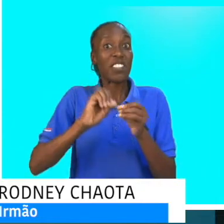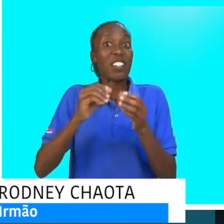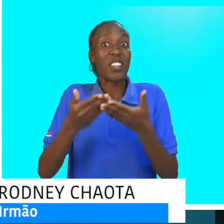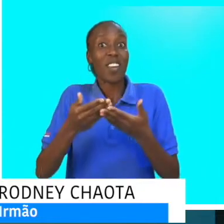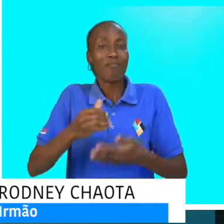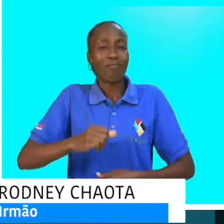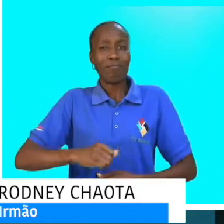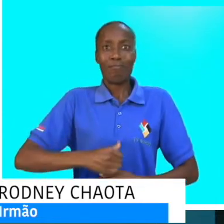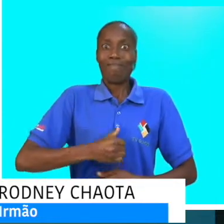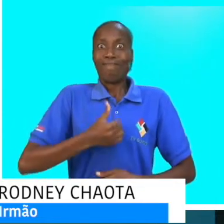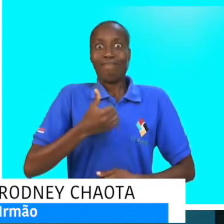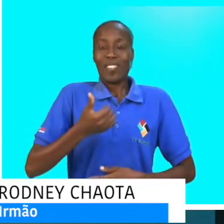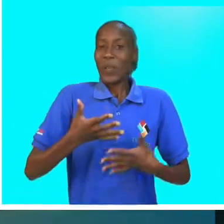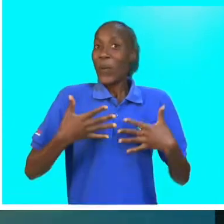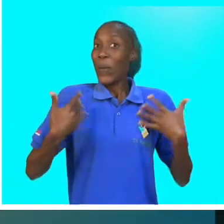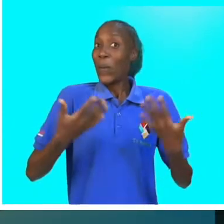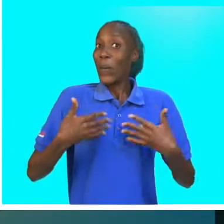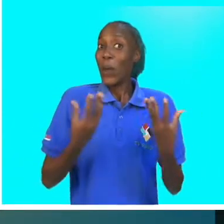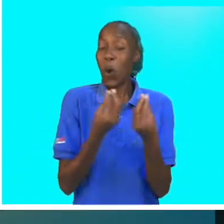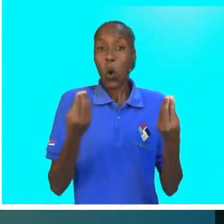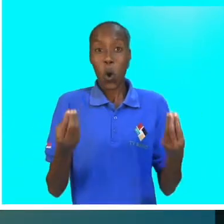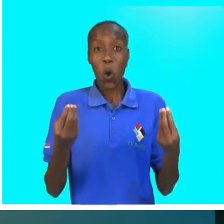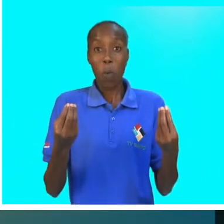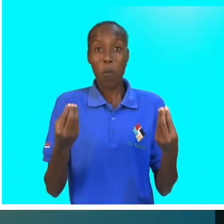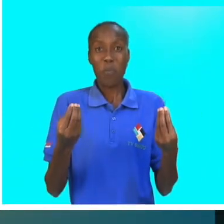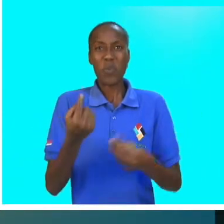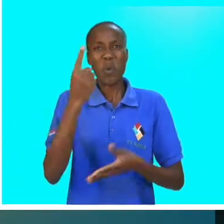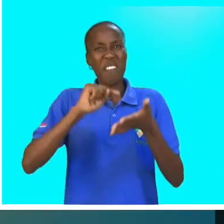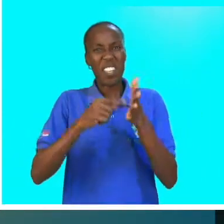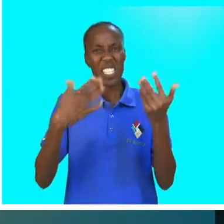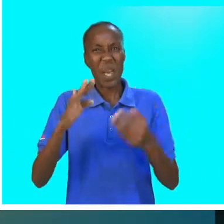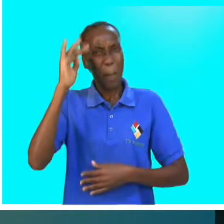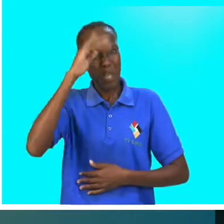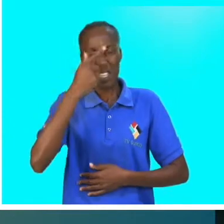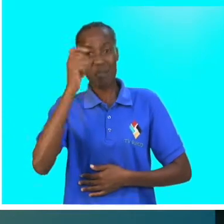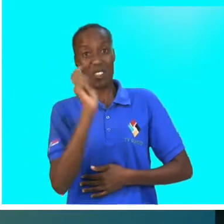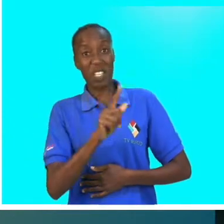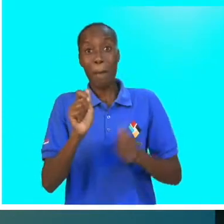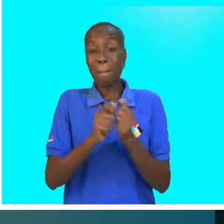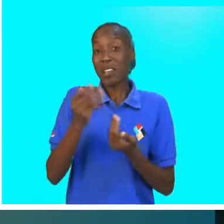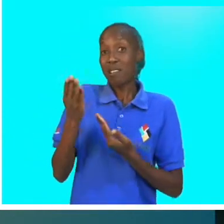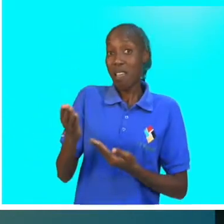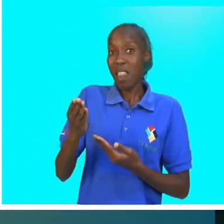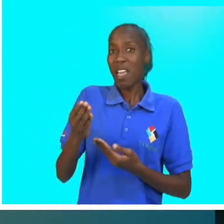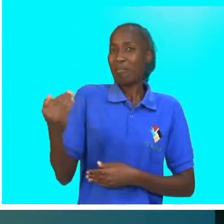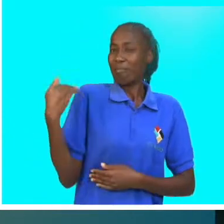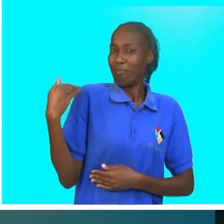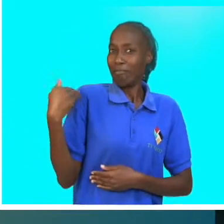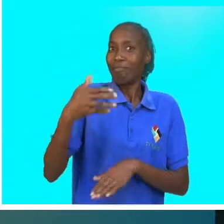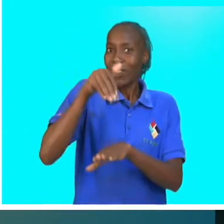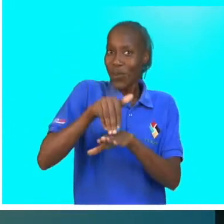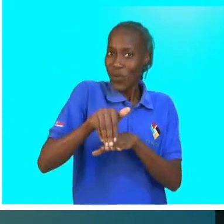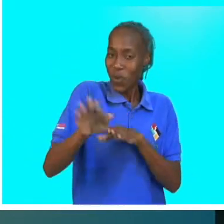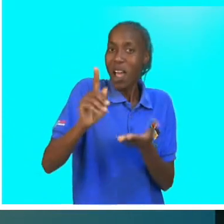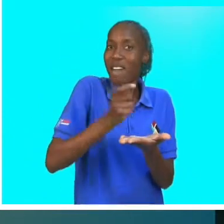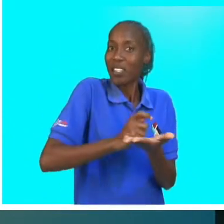inspirou-me como escritor. Uma vez pensei em desistir. Mas ela inspirou-me a continuar a escrever.